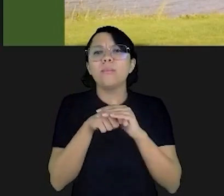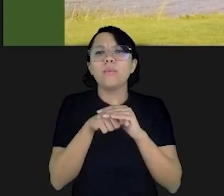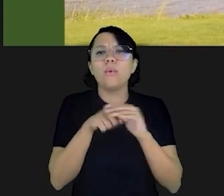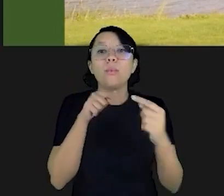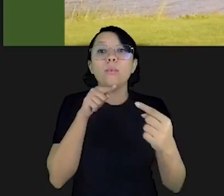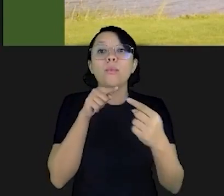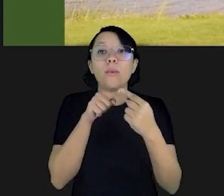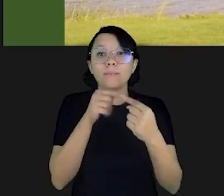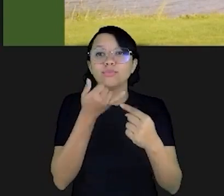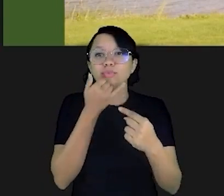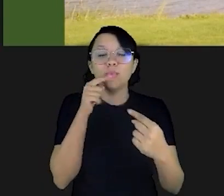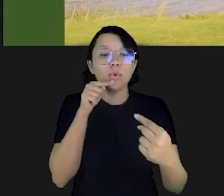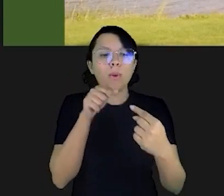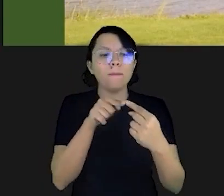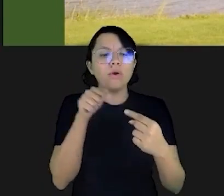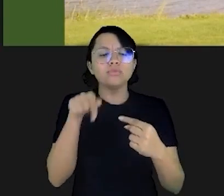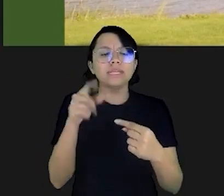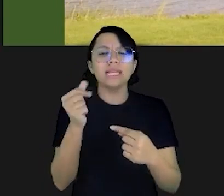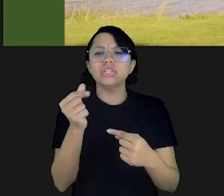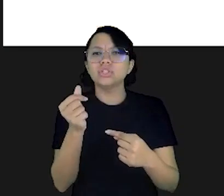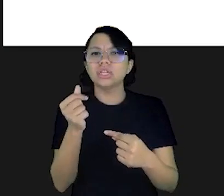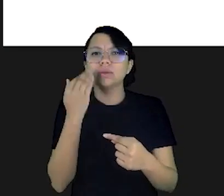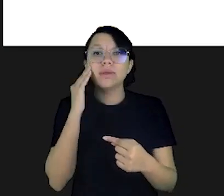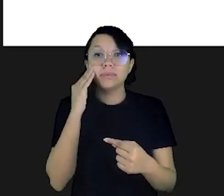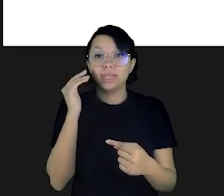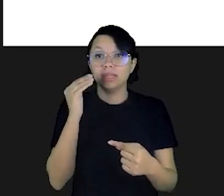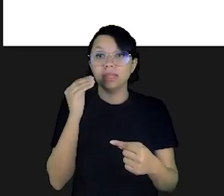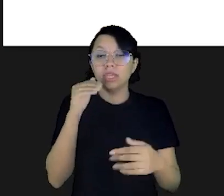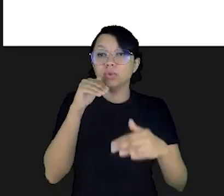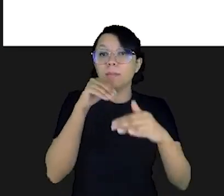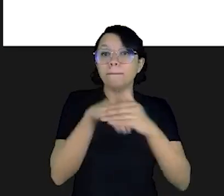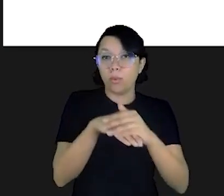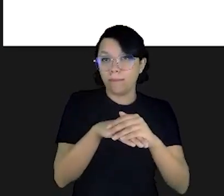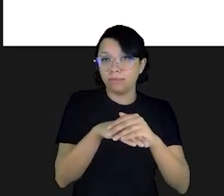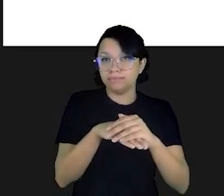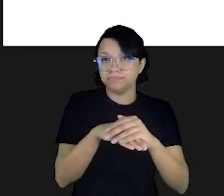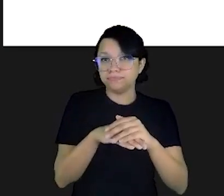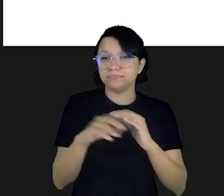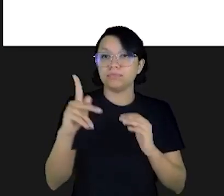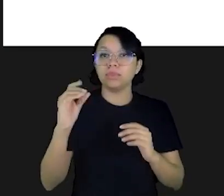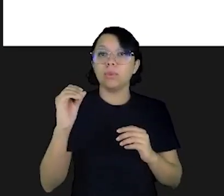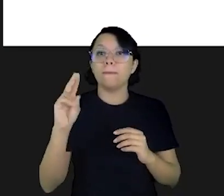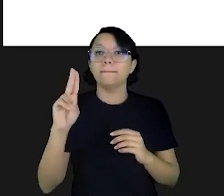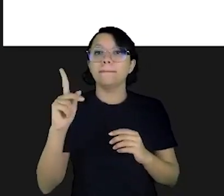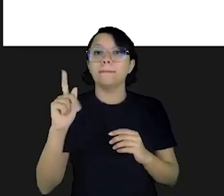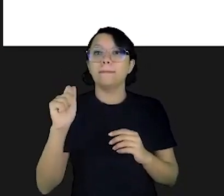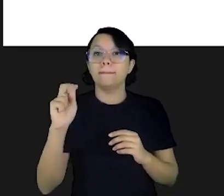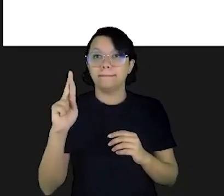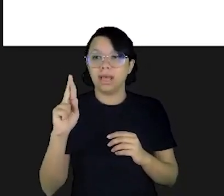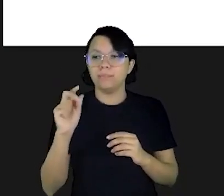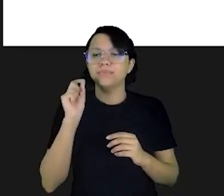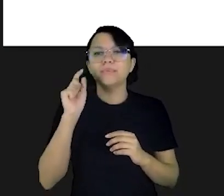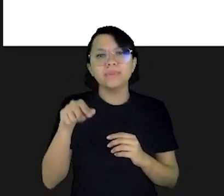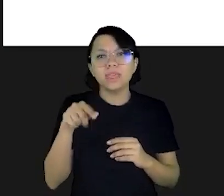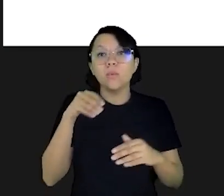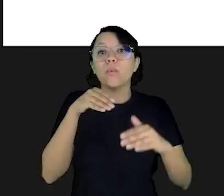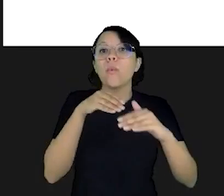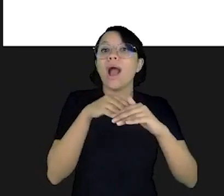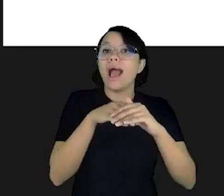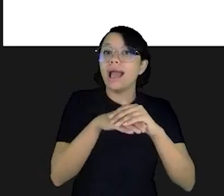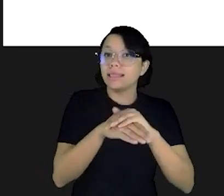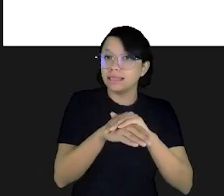daquele dinheiro que nós estamos guardando. E o que a gente entende como poupança? A gente entende como poupança o